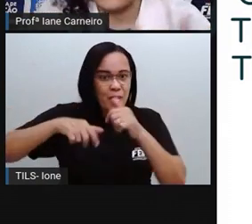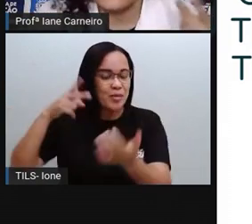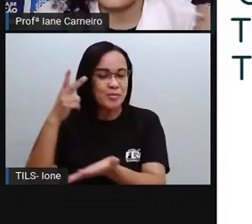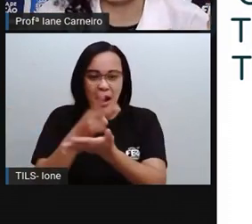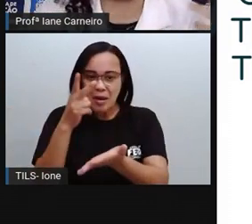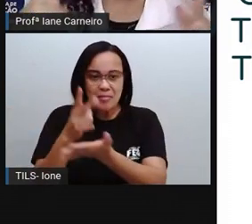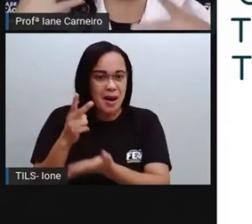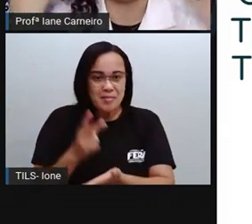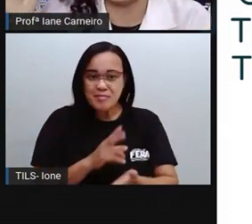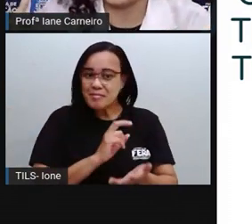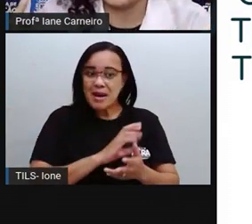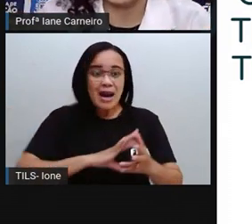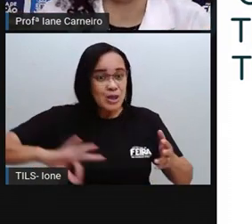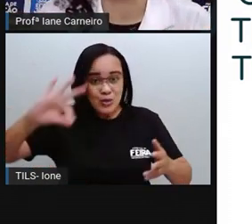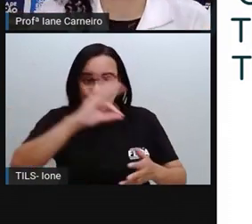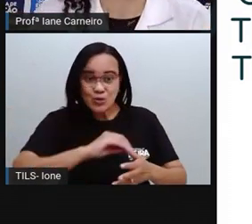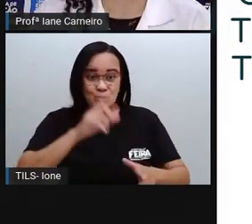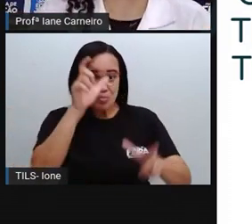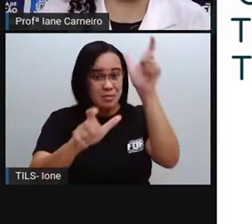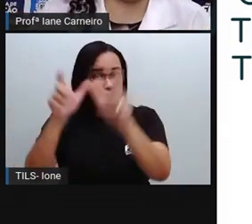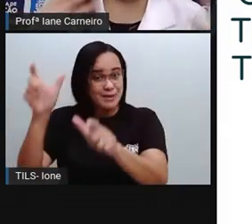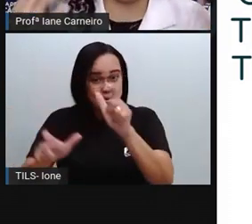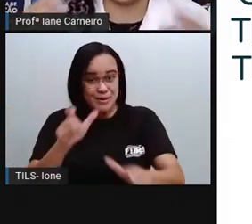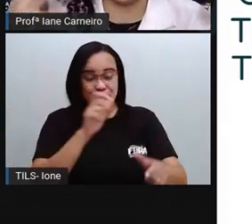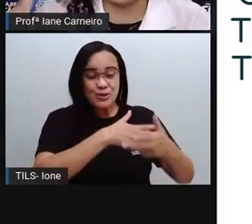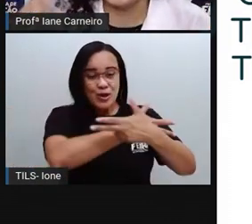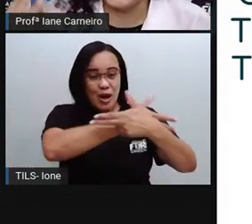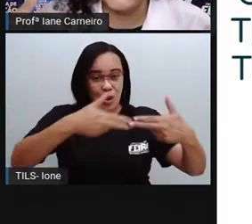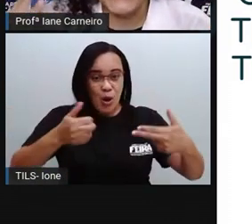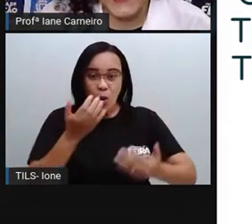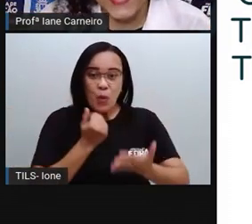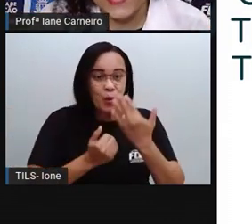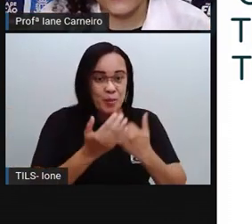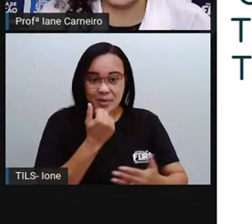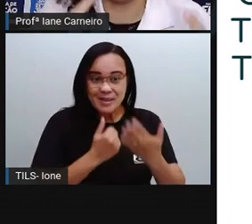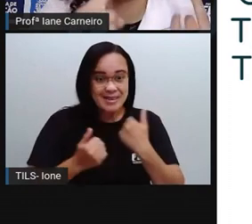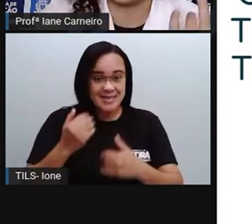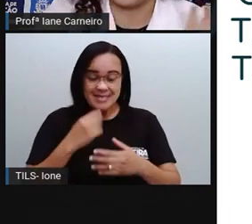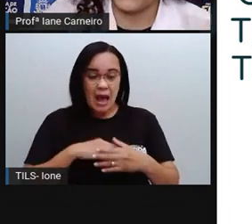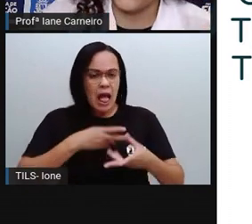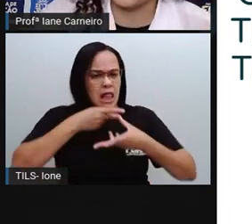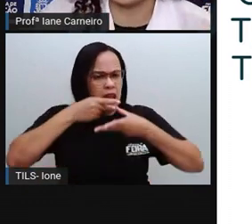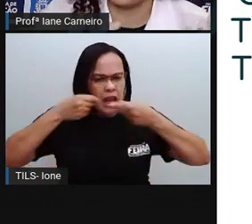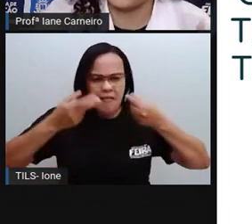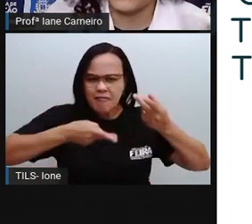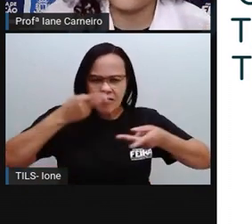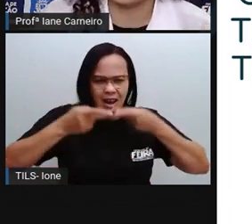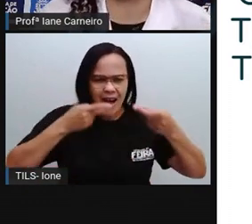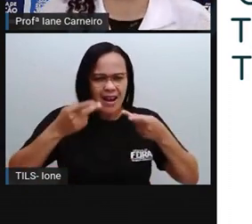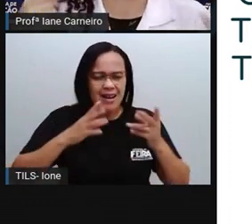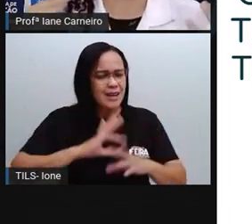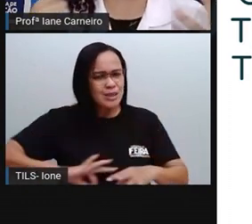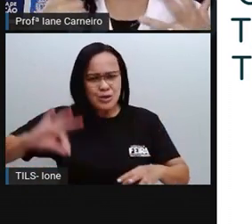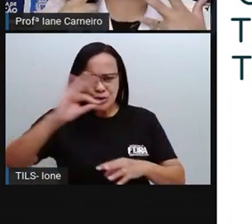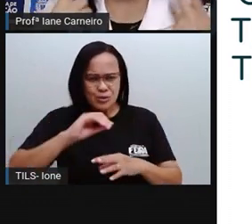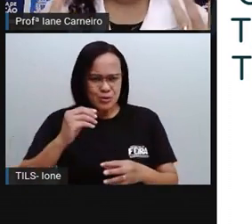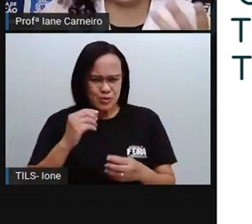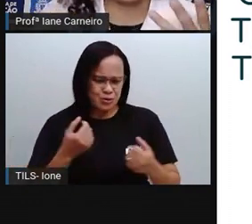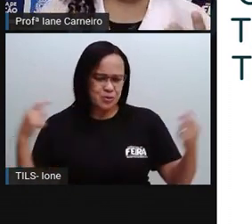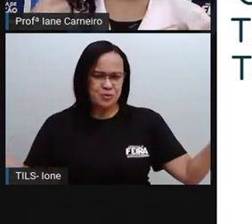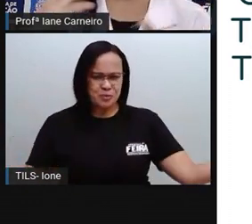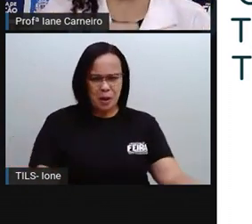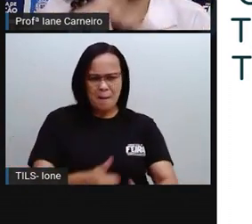sotaque, né? Nas comidas. Então, é uma região muito rica culturalmente, né? Na